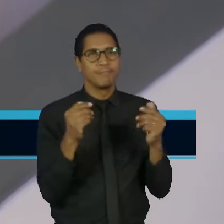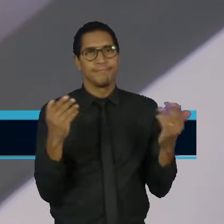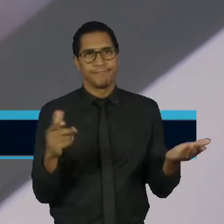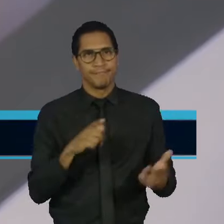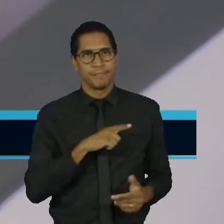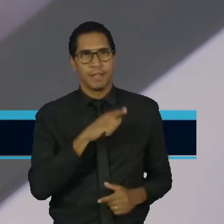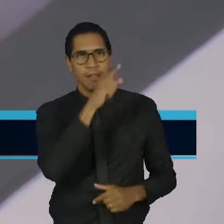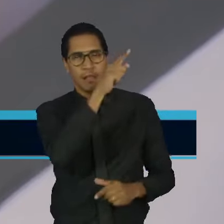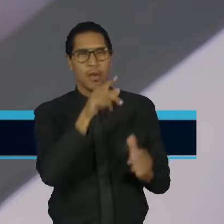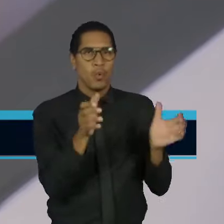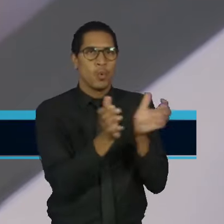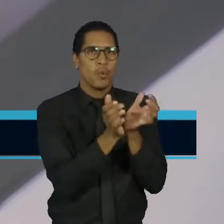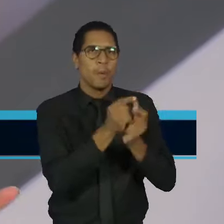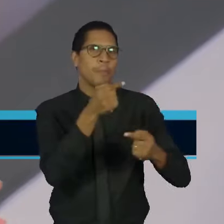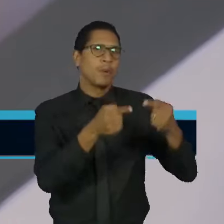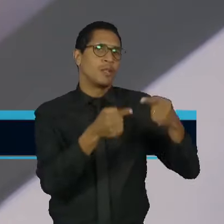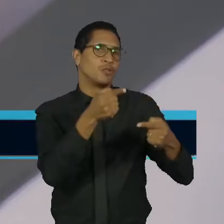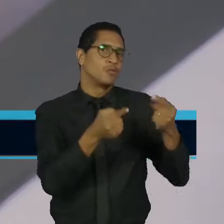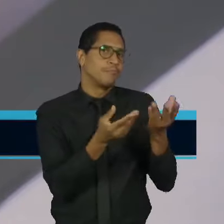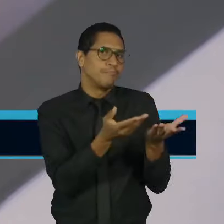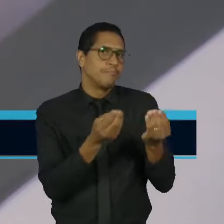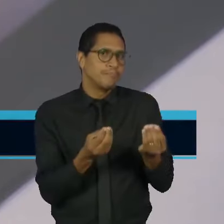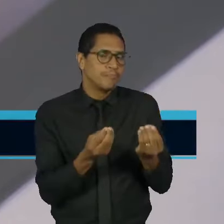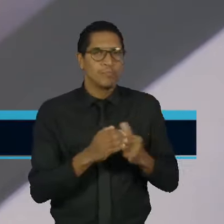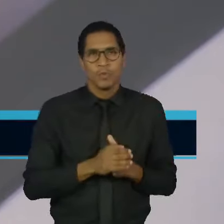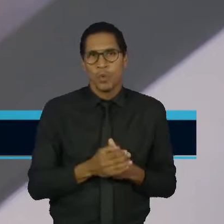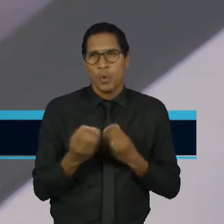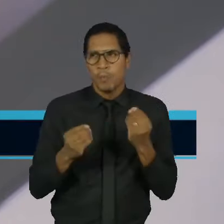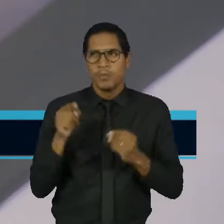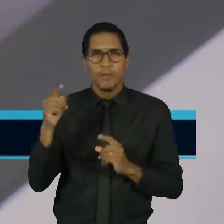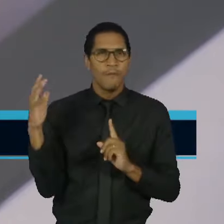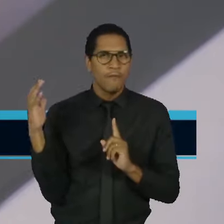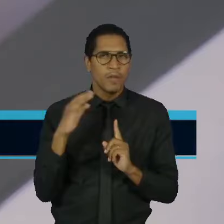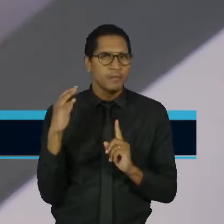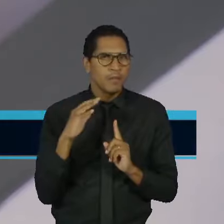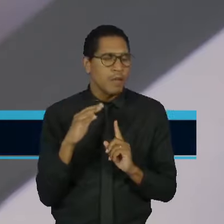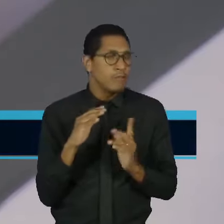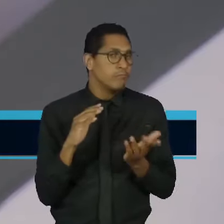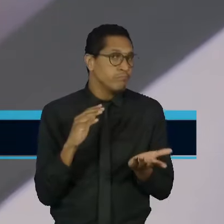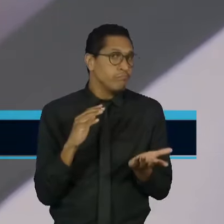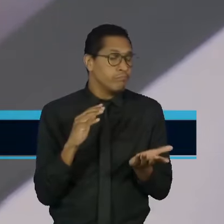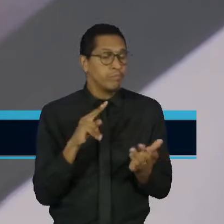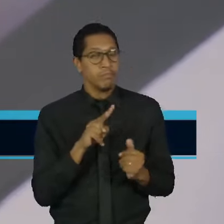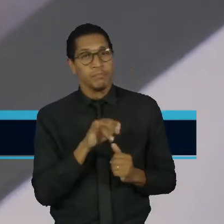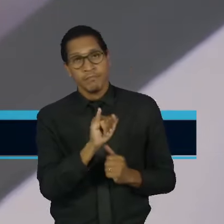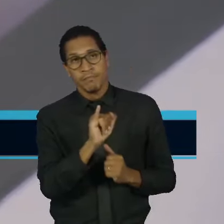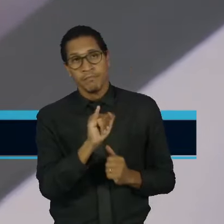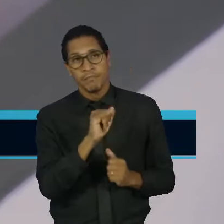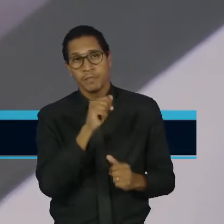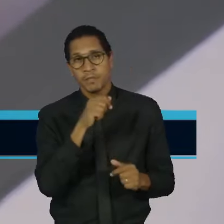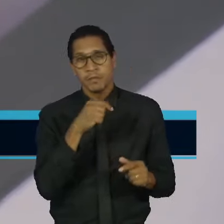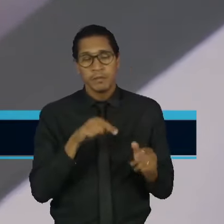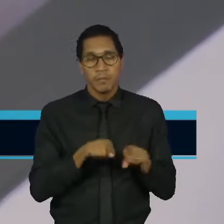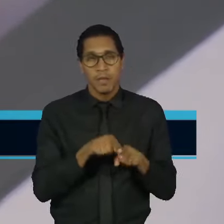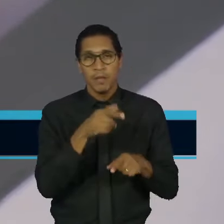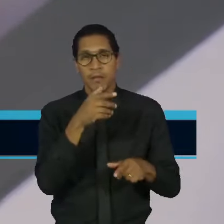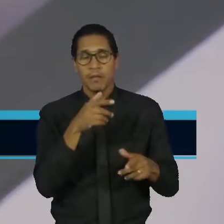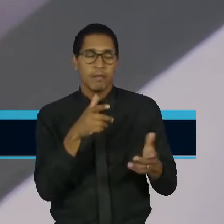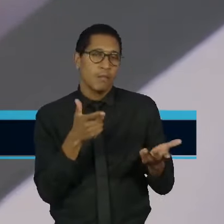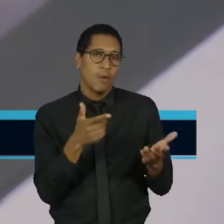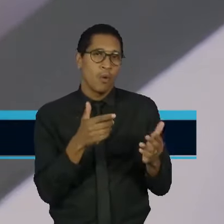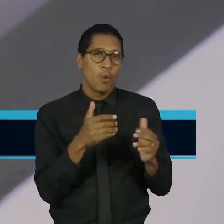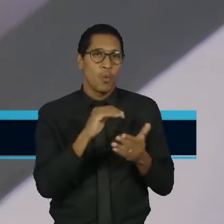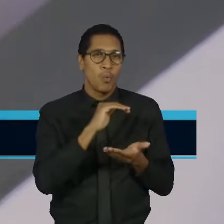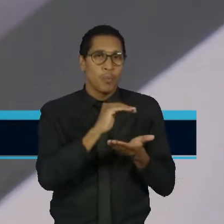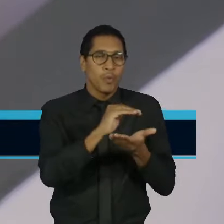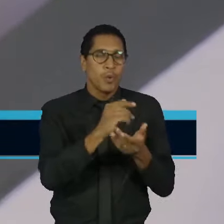tipo de efeito vai canalizar e que pode impedir a aprovação do pacote, uma vez que ele não tem